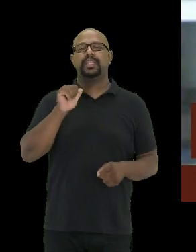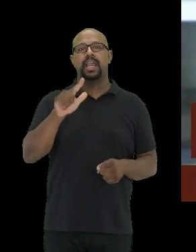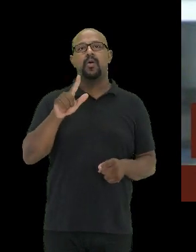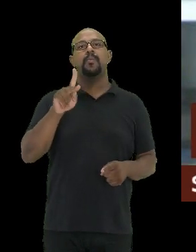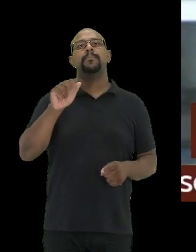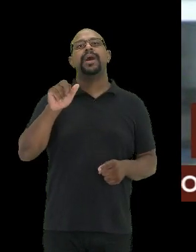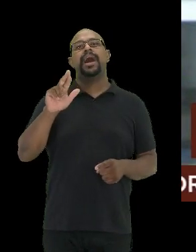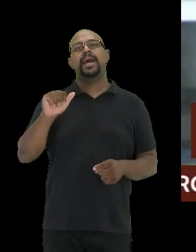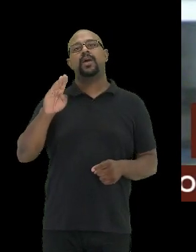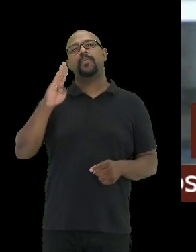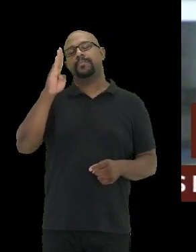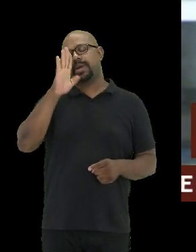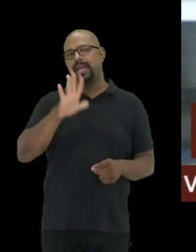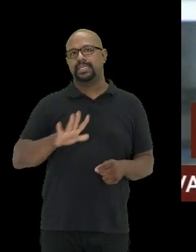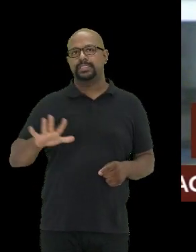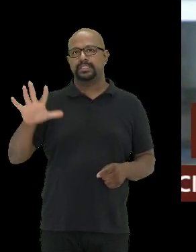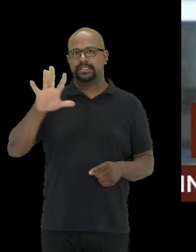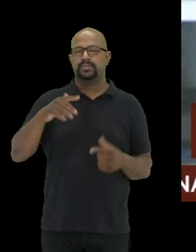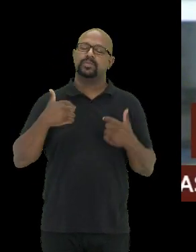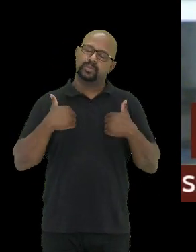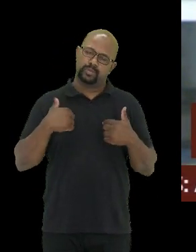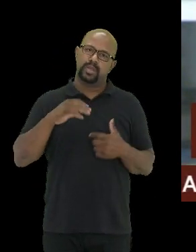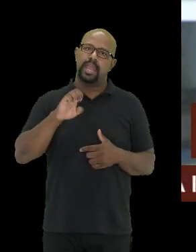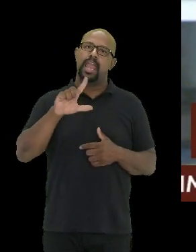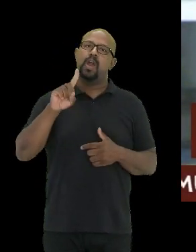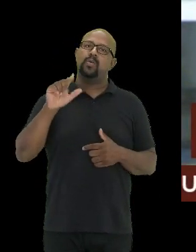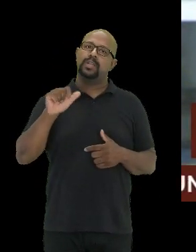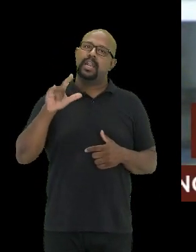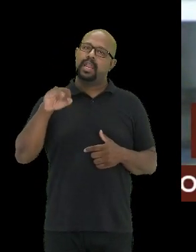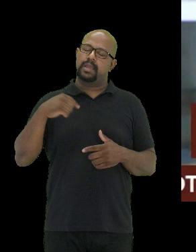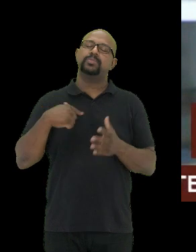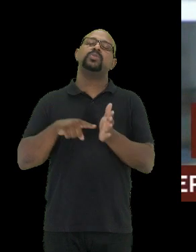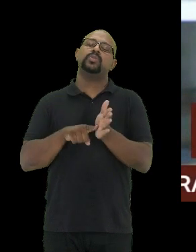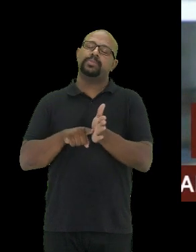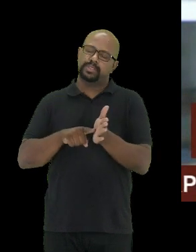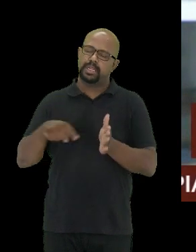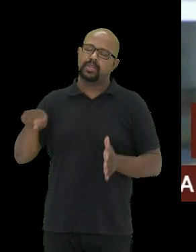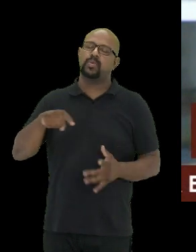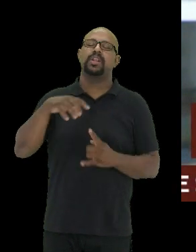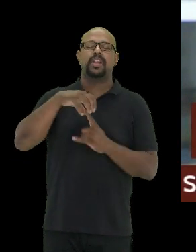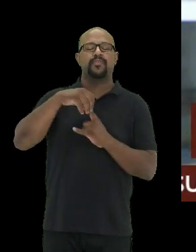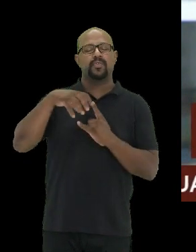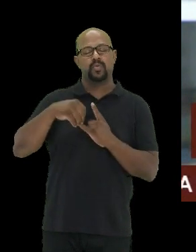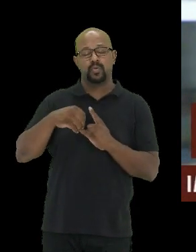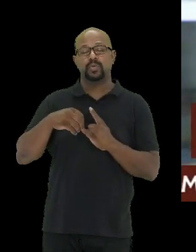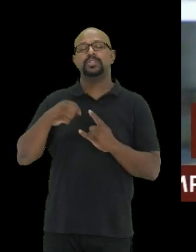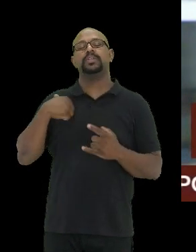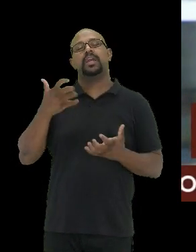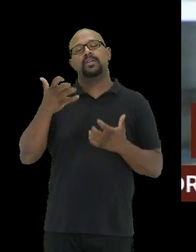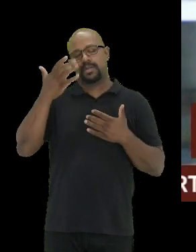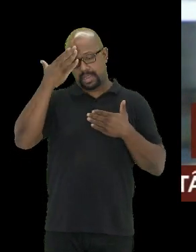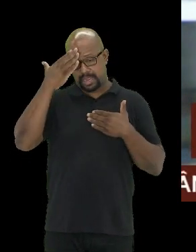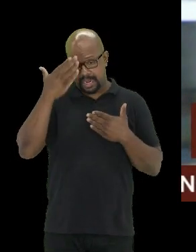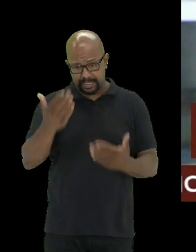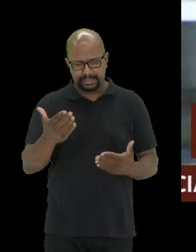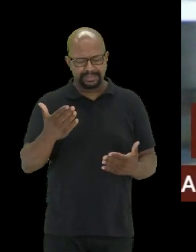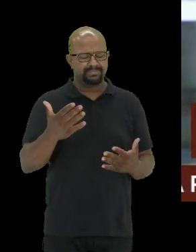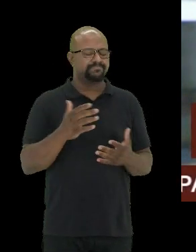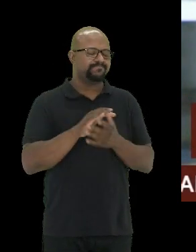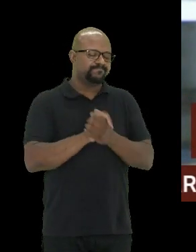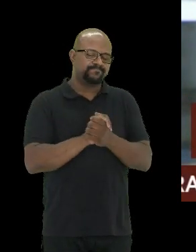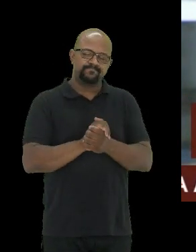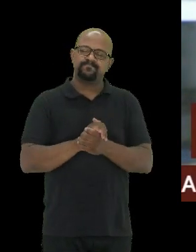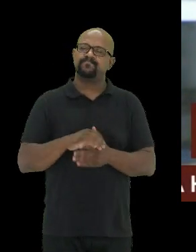Brasil. Eu sou Elba Lemos, sou médica pesquisadora lá da Fundação Oswaldo Cruz e eu quero agradecer muitíssimo a